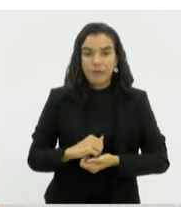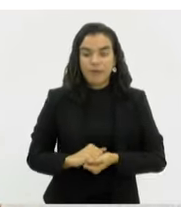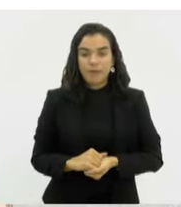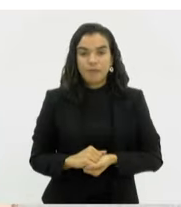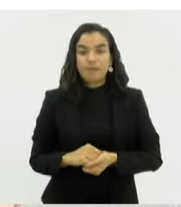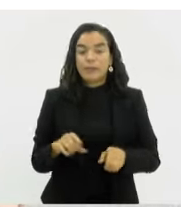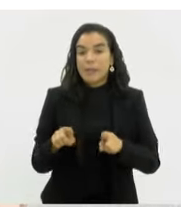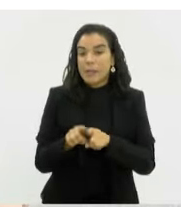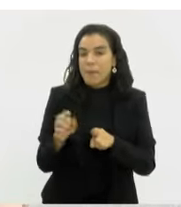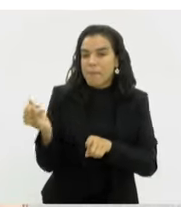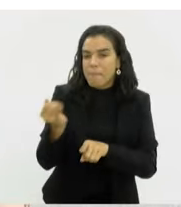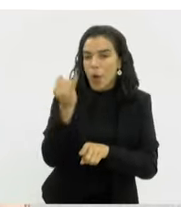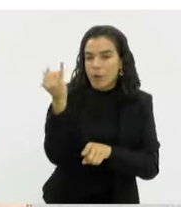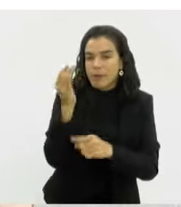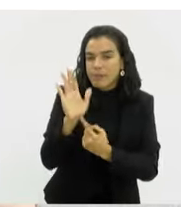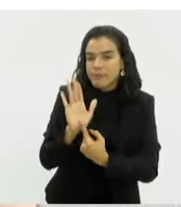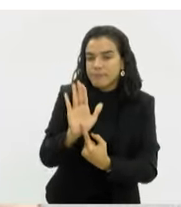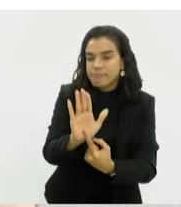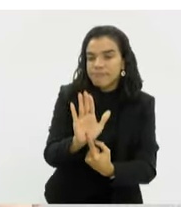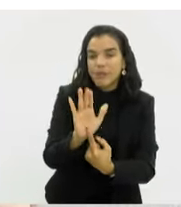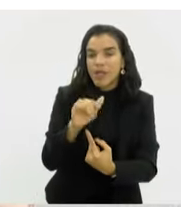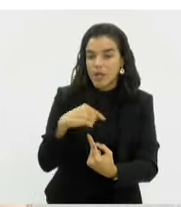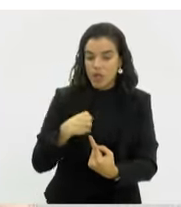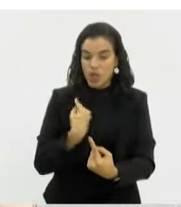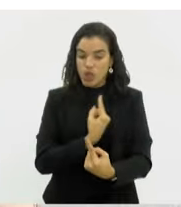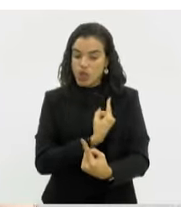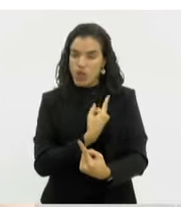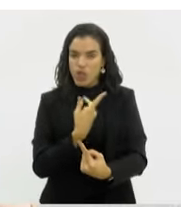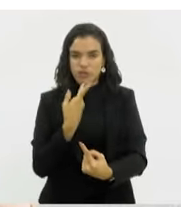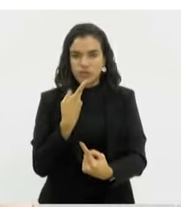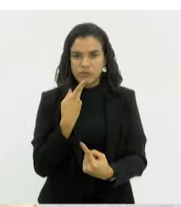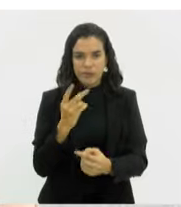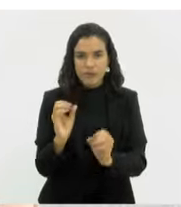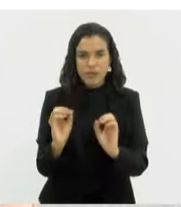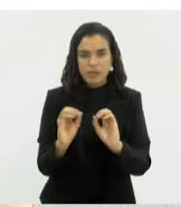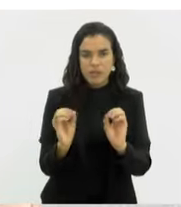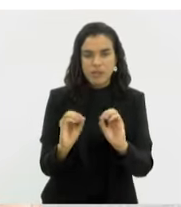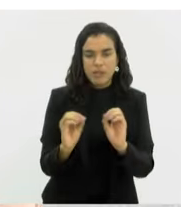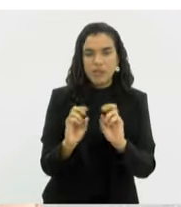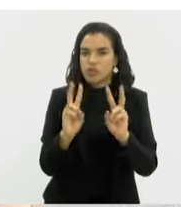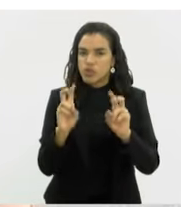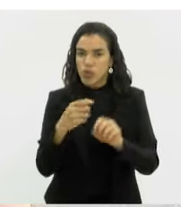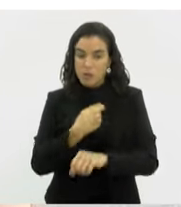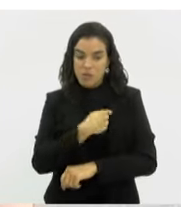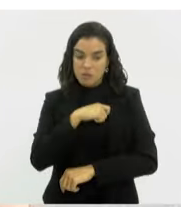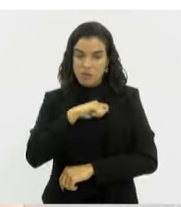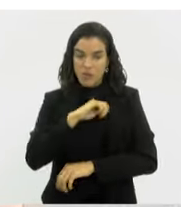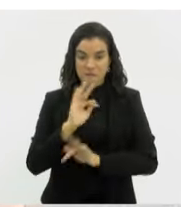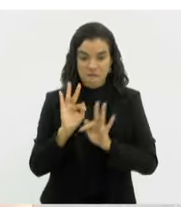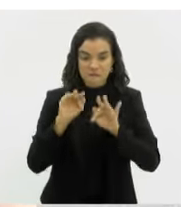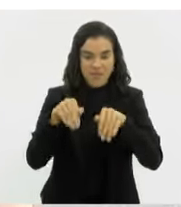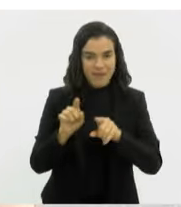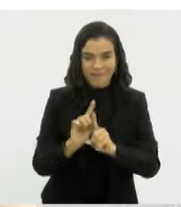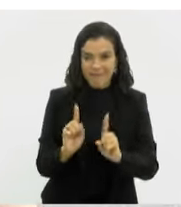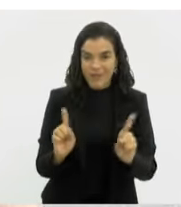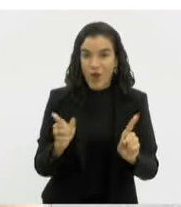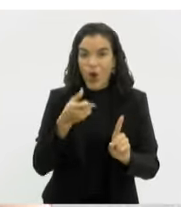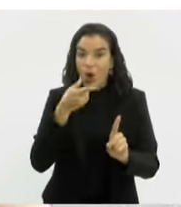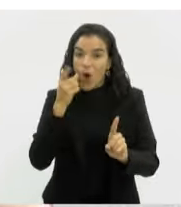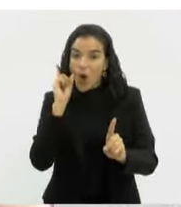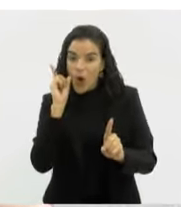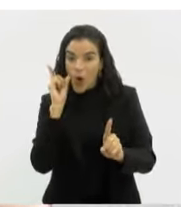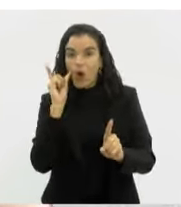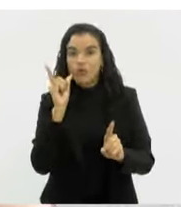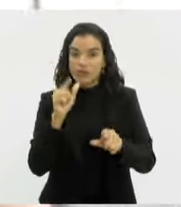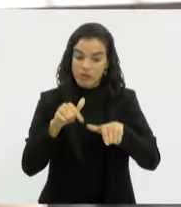É importante frisar que a gente não está esgotando a fiscalização agora. Ontem nós deflagramos